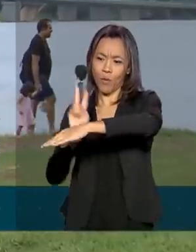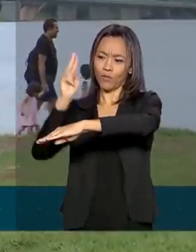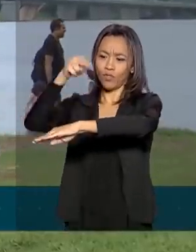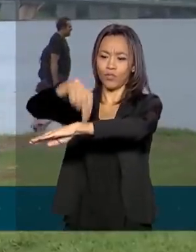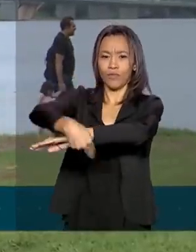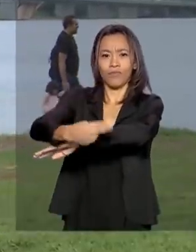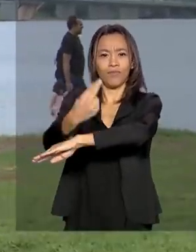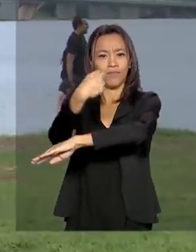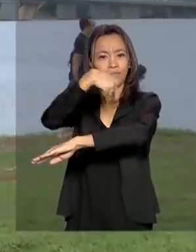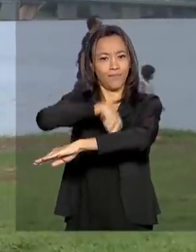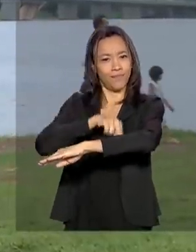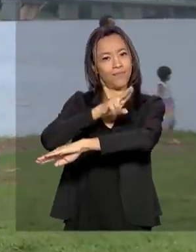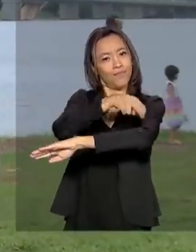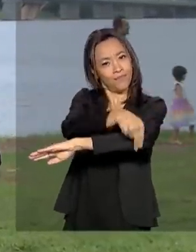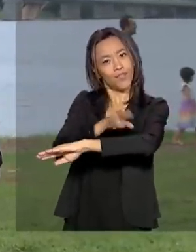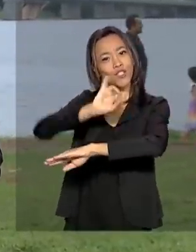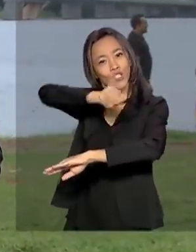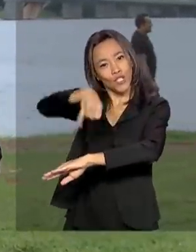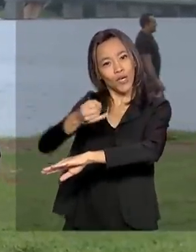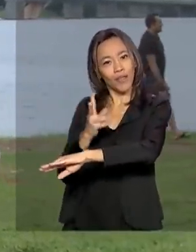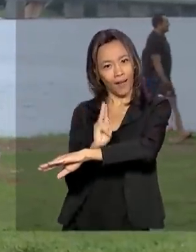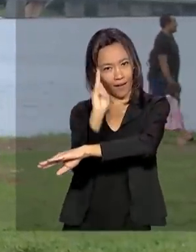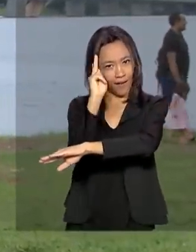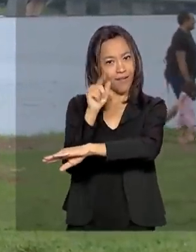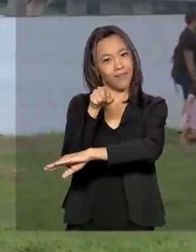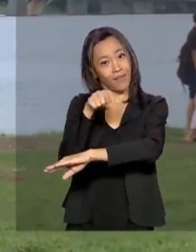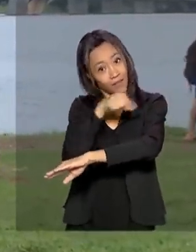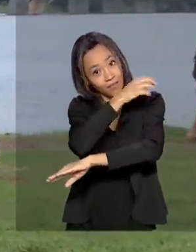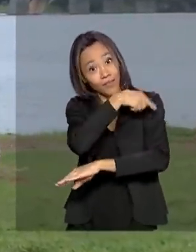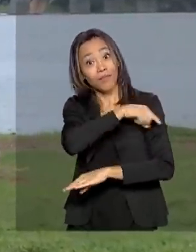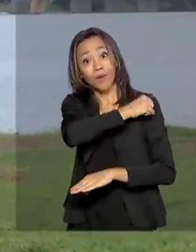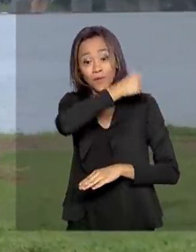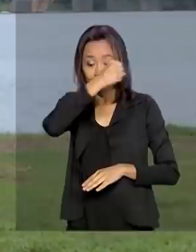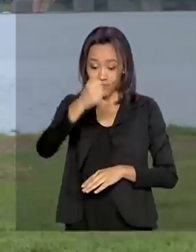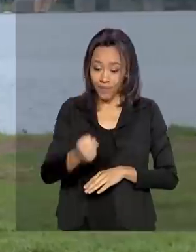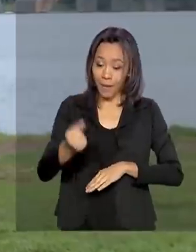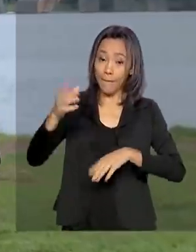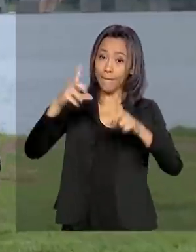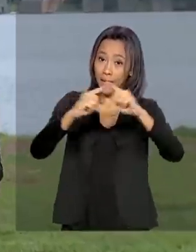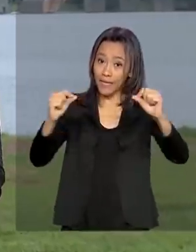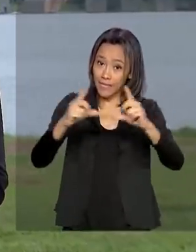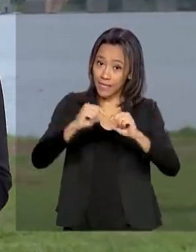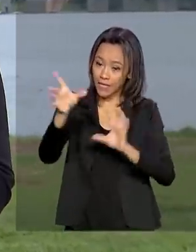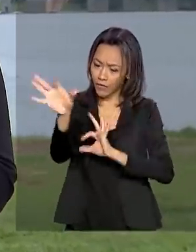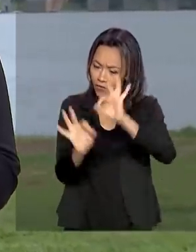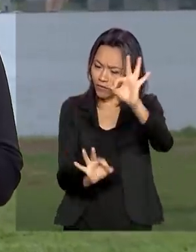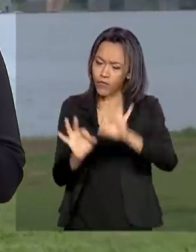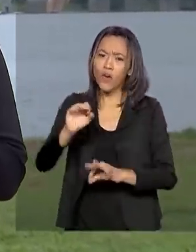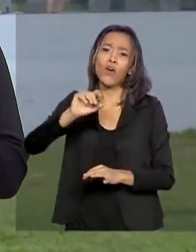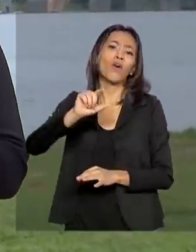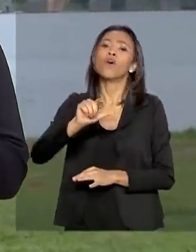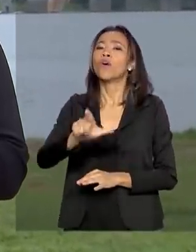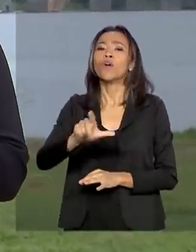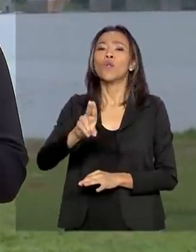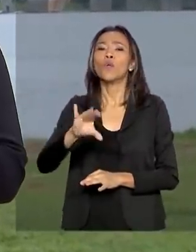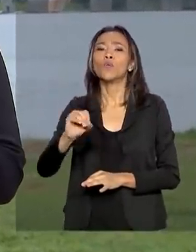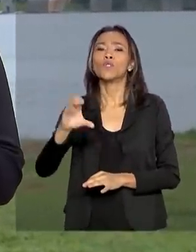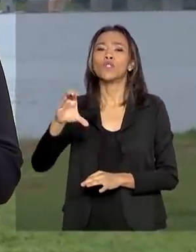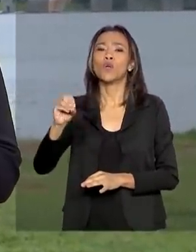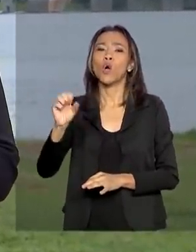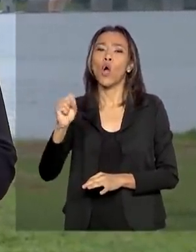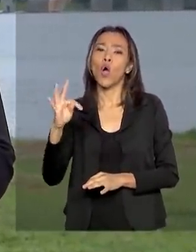essa ponte que leva o nome do presidente que trouxe Brasília para cá. Brasília, ela foi projetada por Lúcio Costa e Oscar Niemeyer,